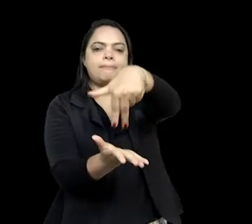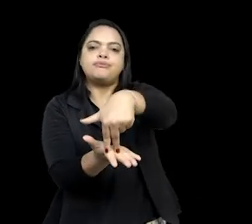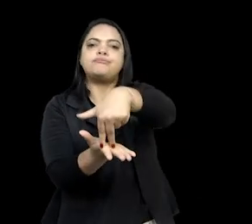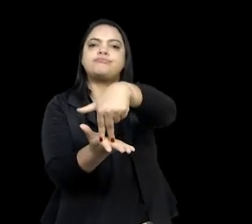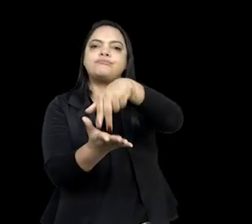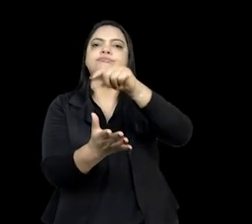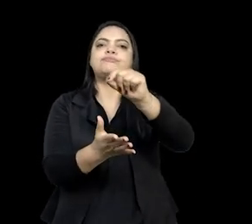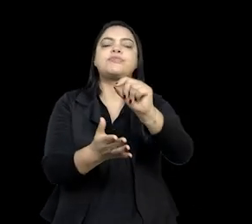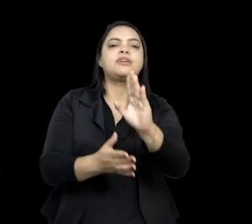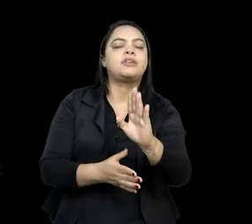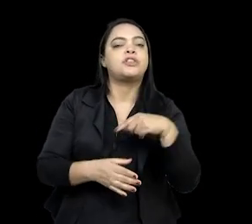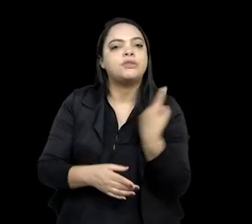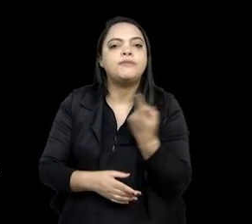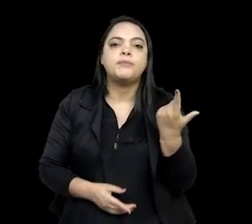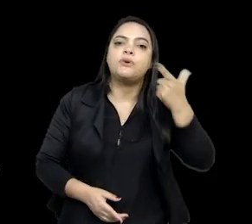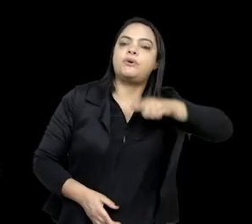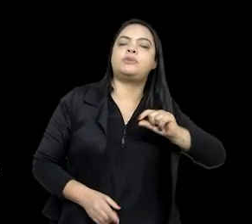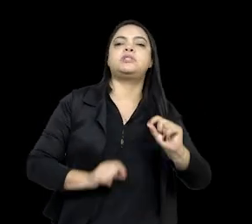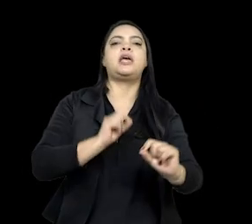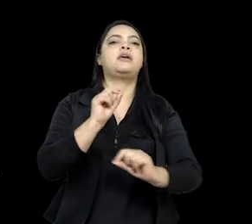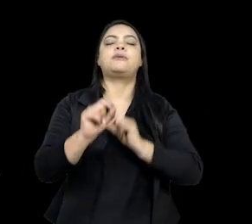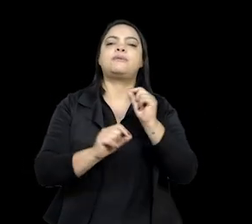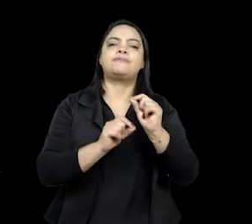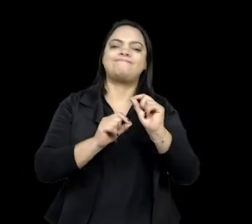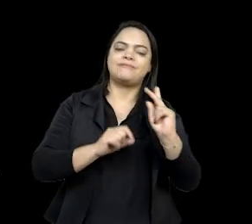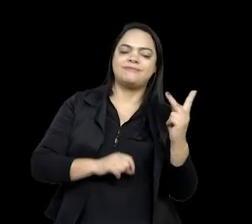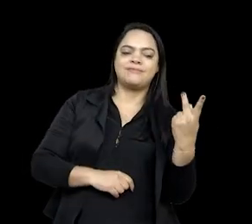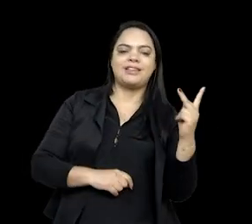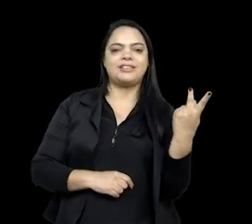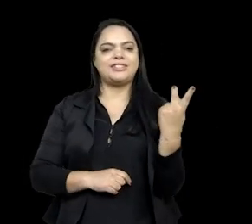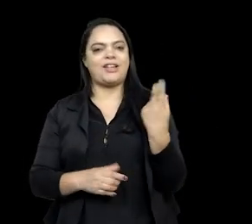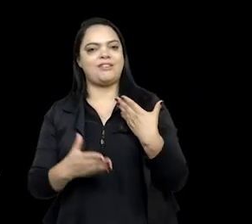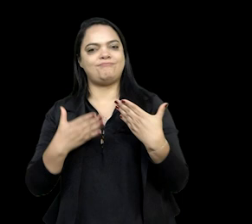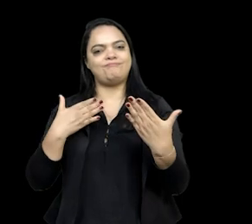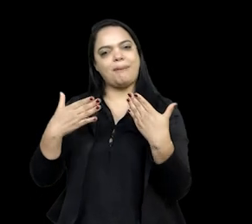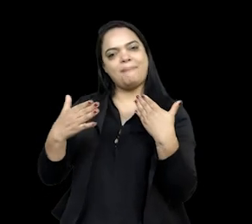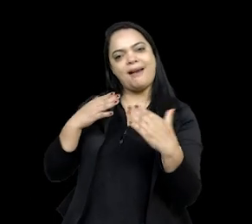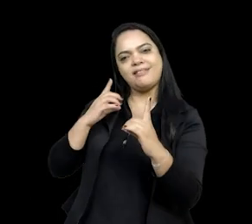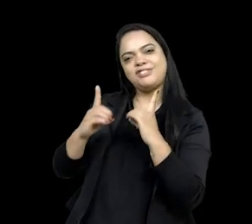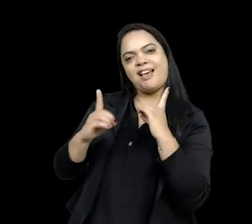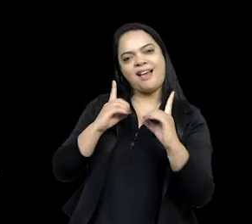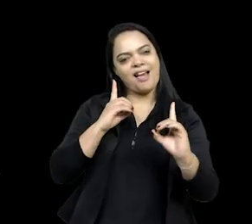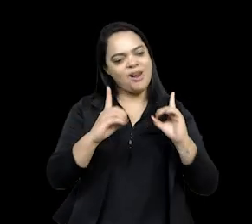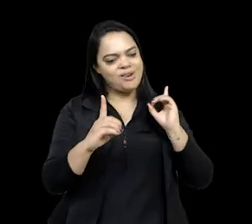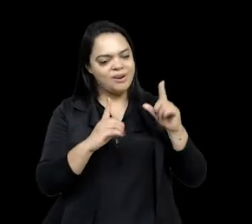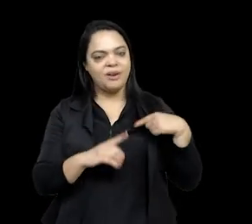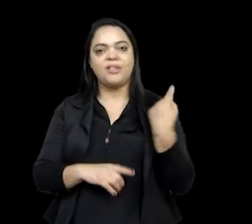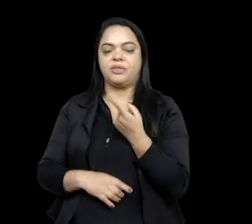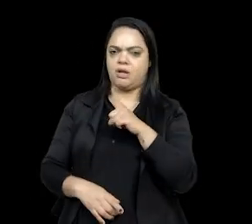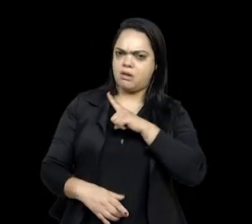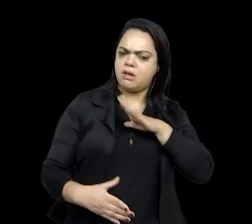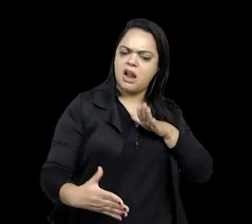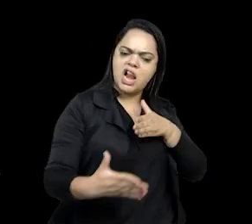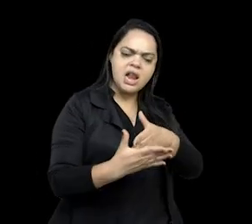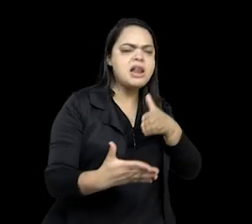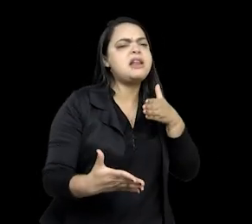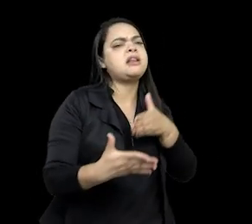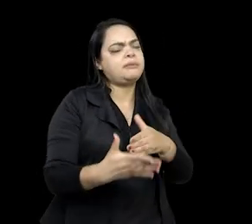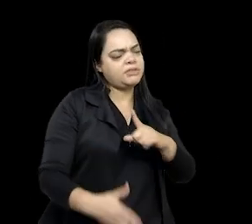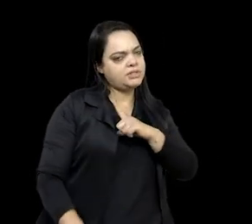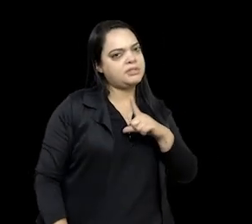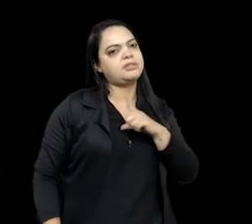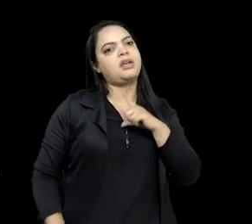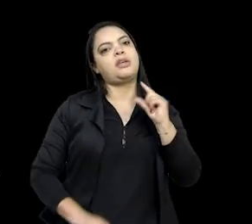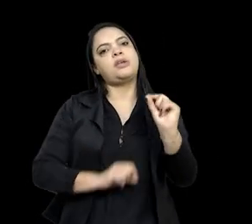espaço. E com isso a gente consiga fazer uma história dialogada, né, porque a gente tem um limite intransponível,